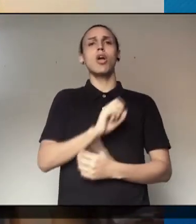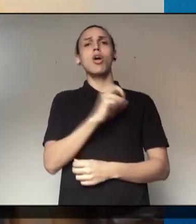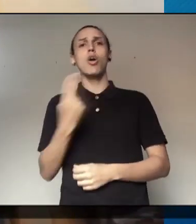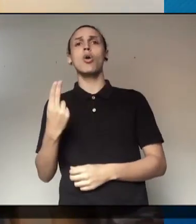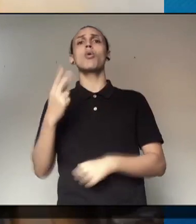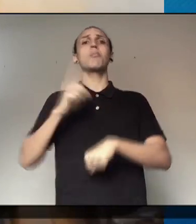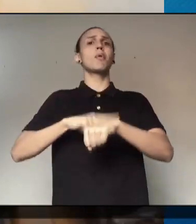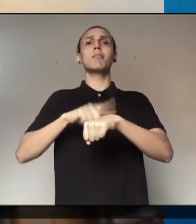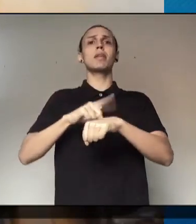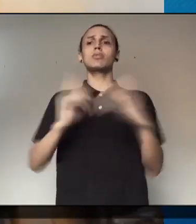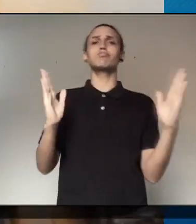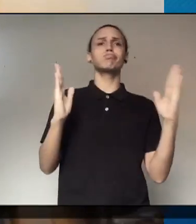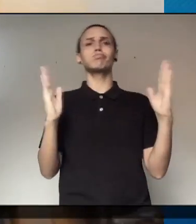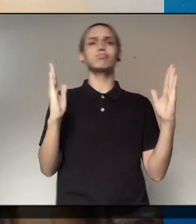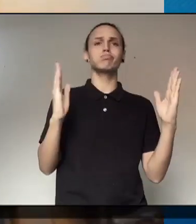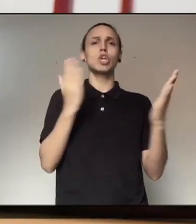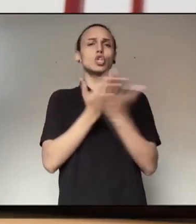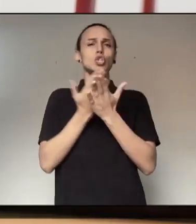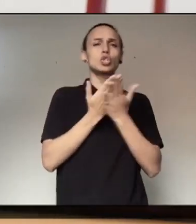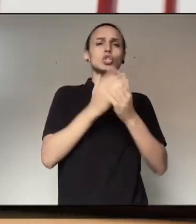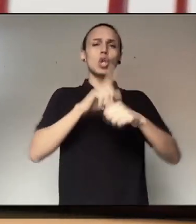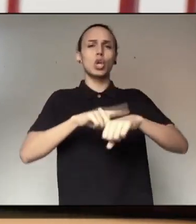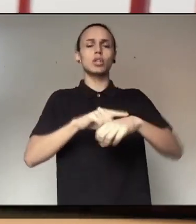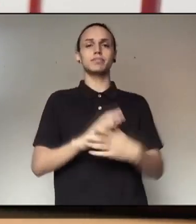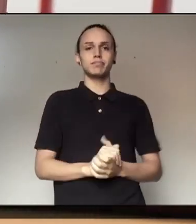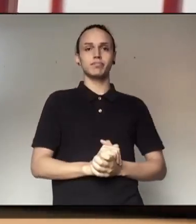seja durante o dia na escola.